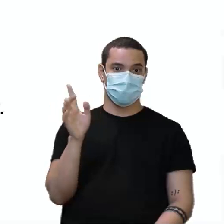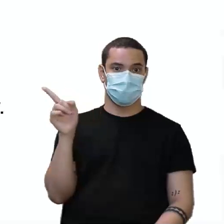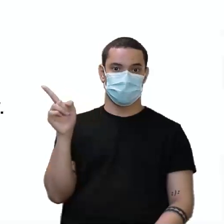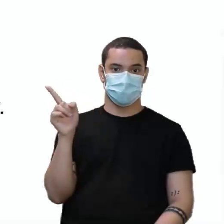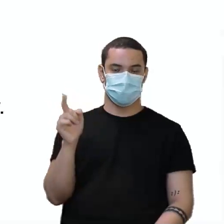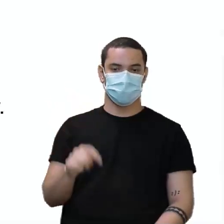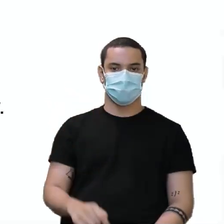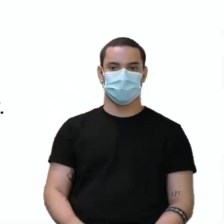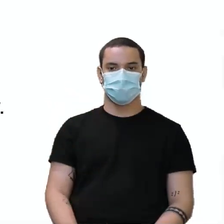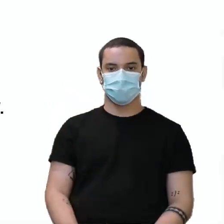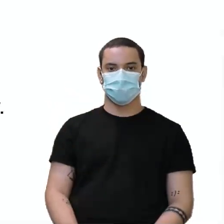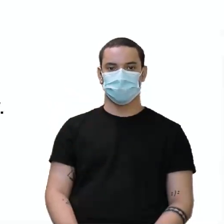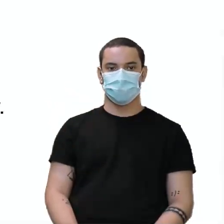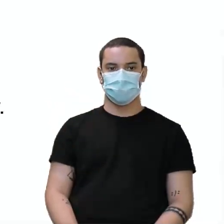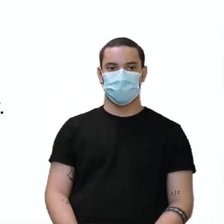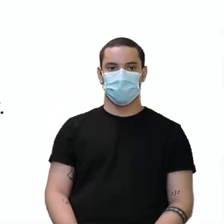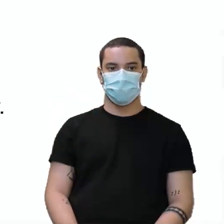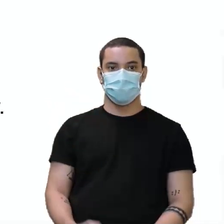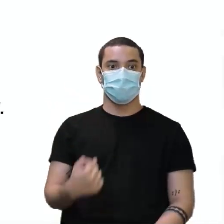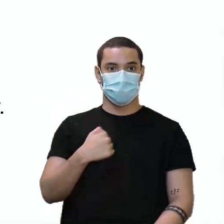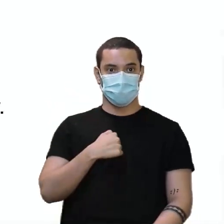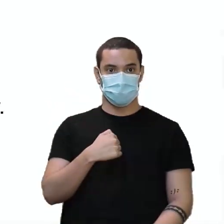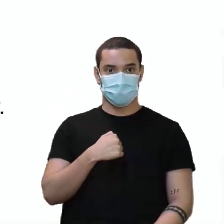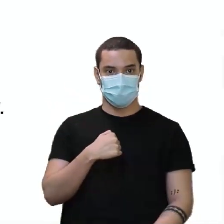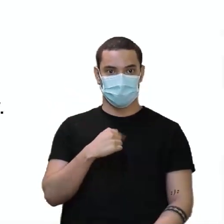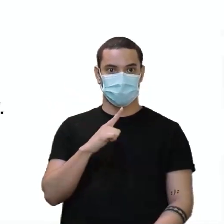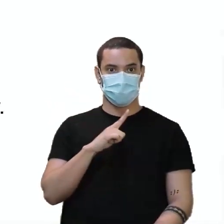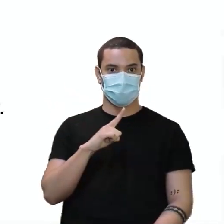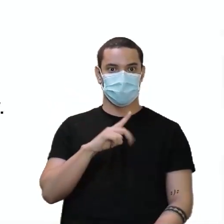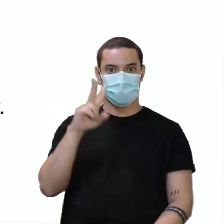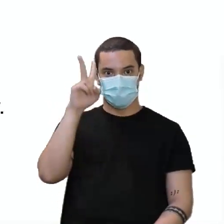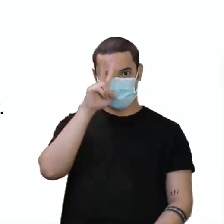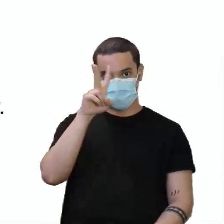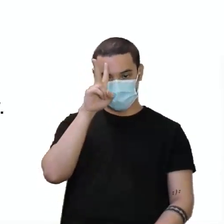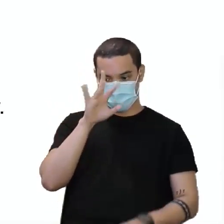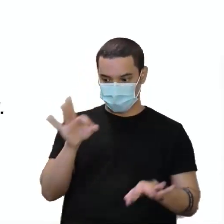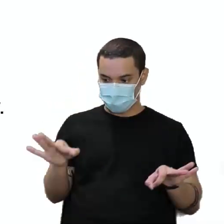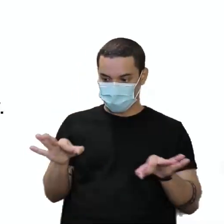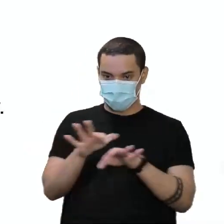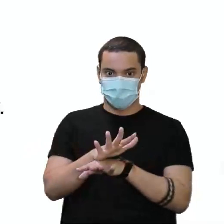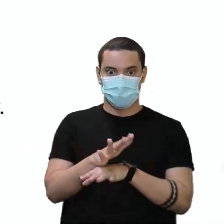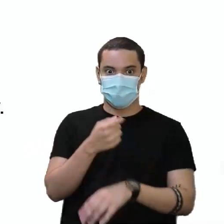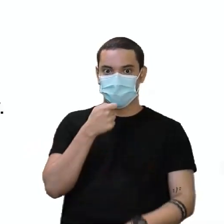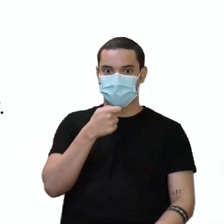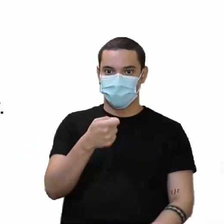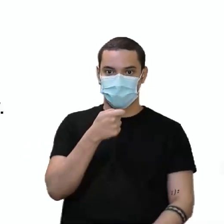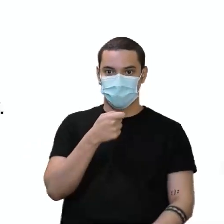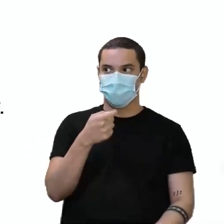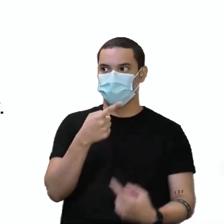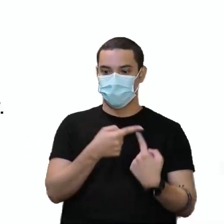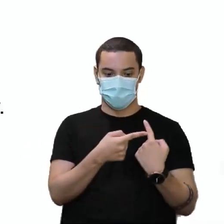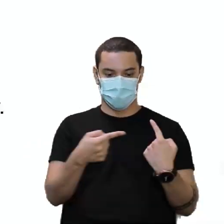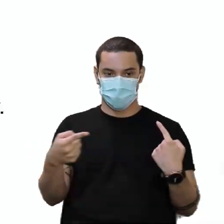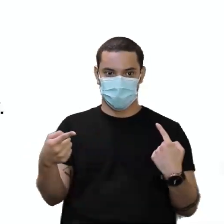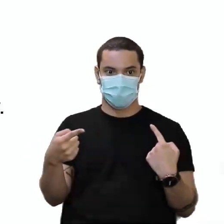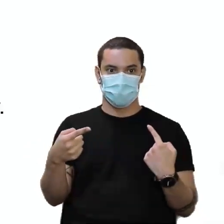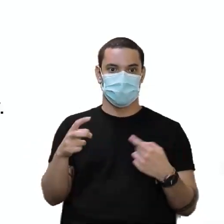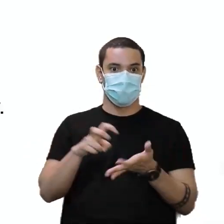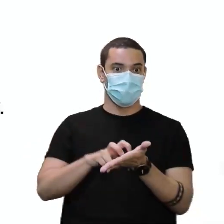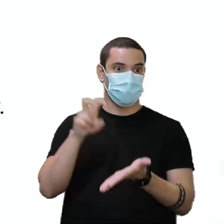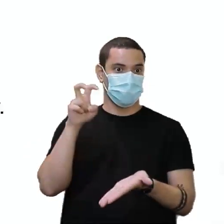in Irville this morning. Eu acabei de ter, lembra do acabei? Eu acabei de ter uma entrevista de emprego esta manhã.